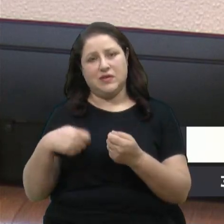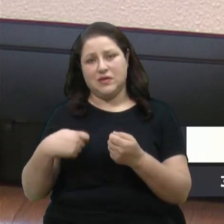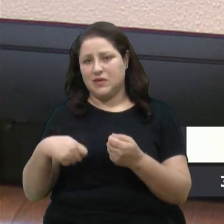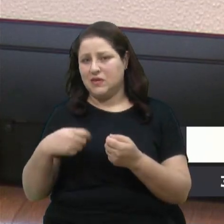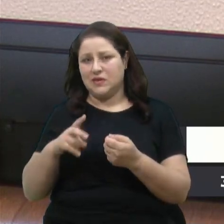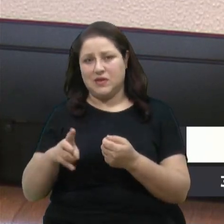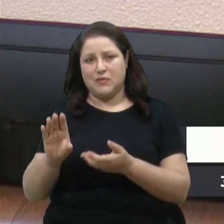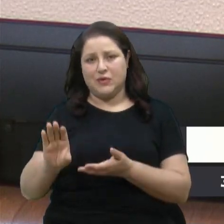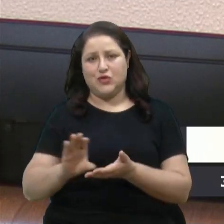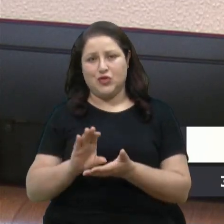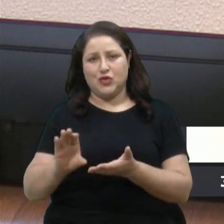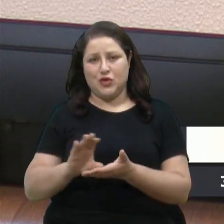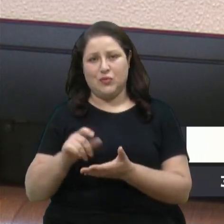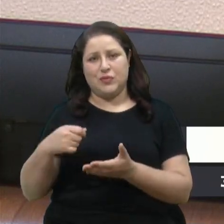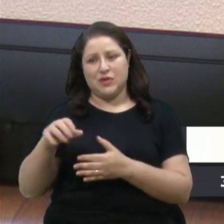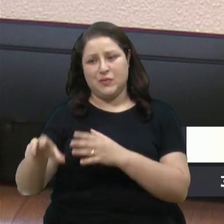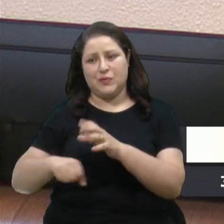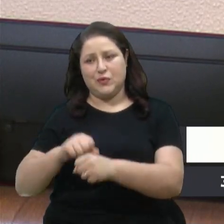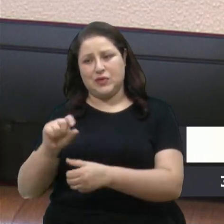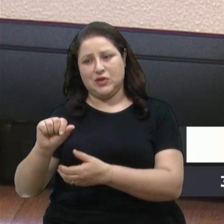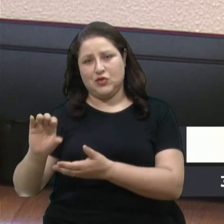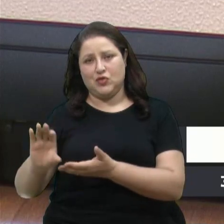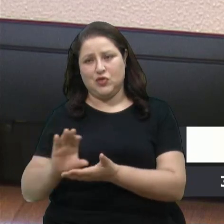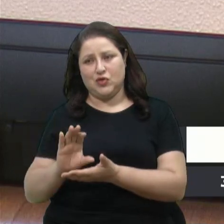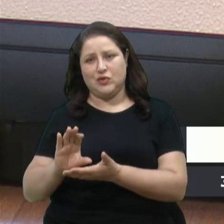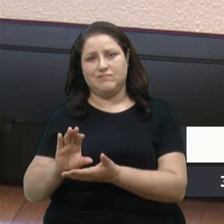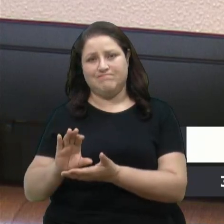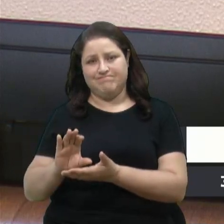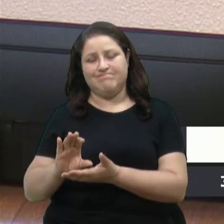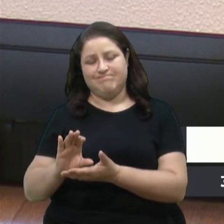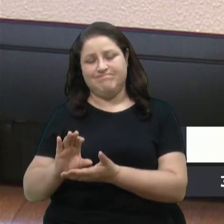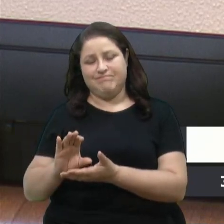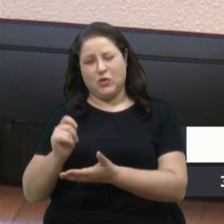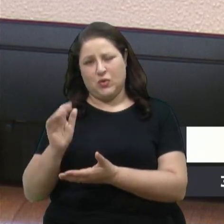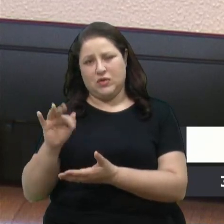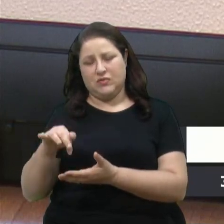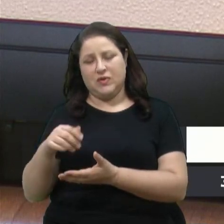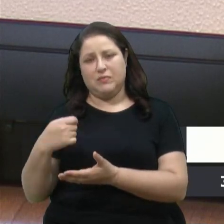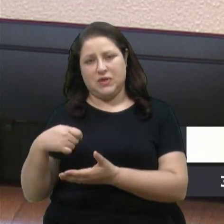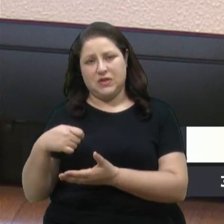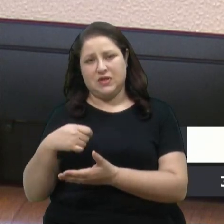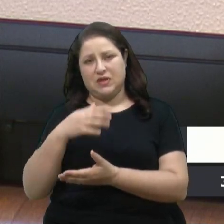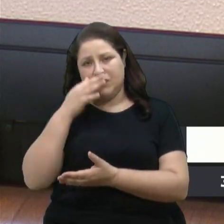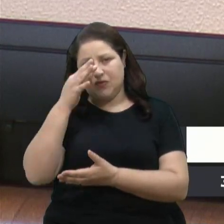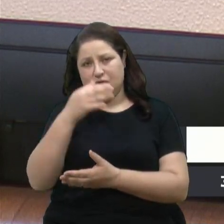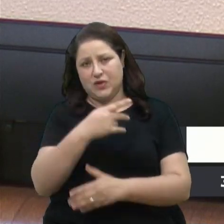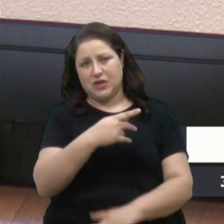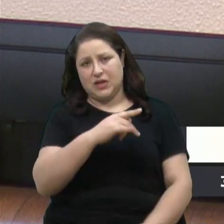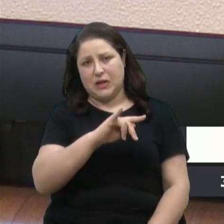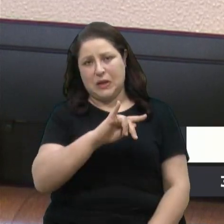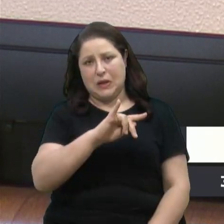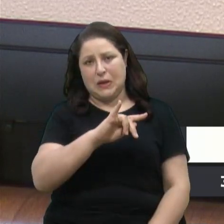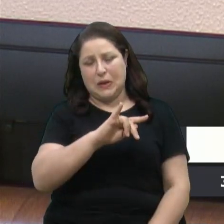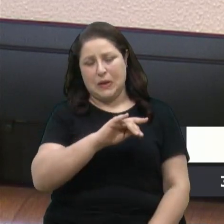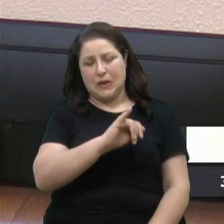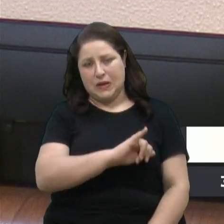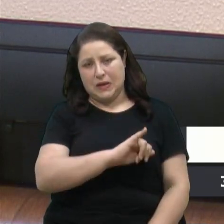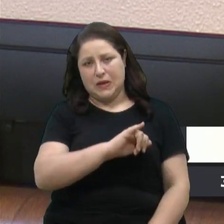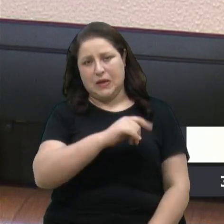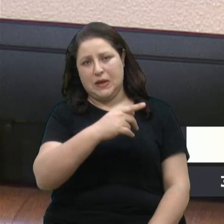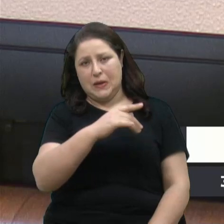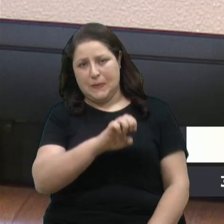precisamos, nobre colega, só para encerrar, precisamos que o Flor do Ipê, eu tenho cobrado muito da